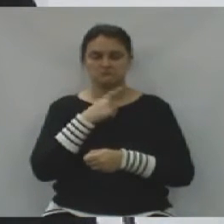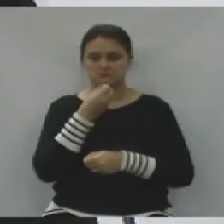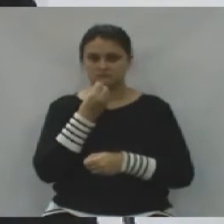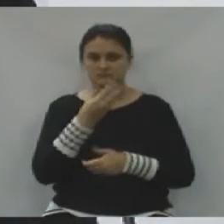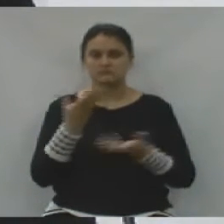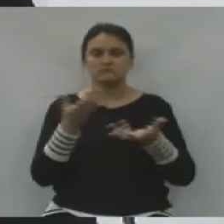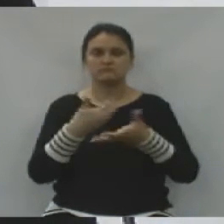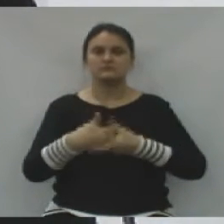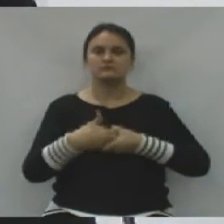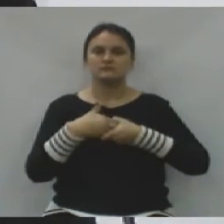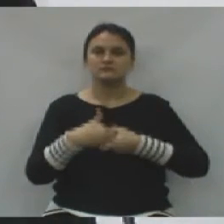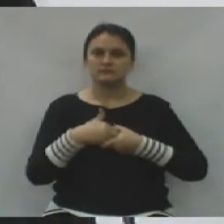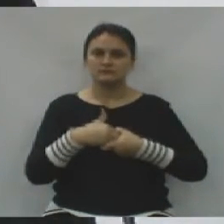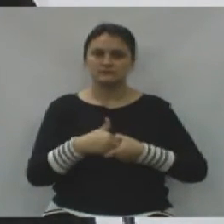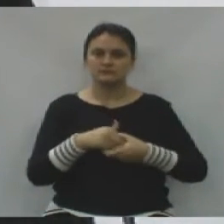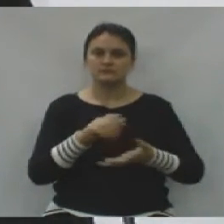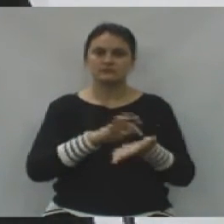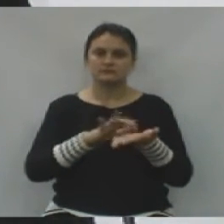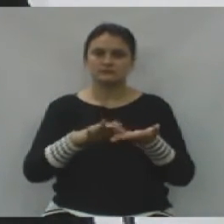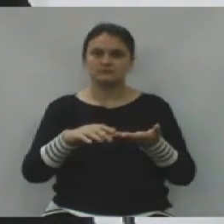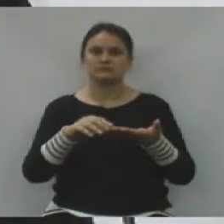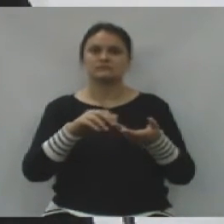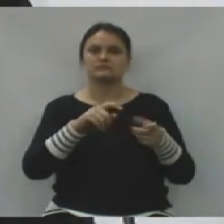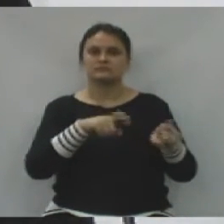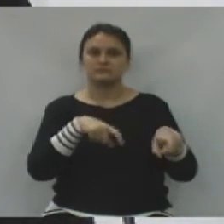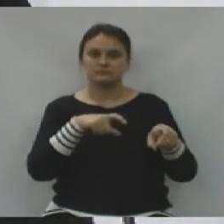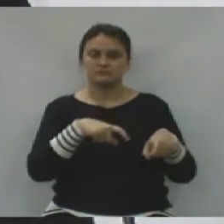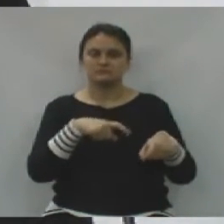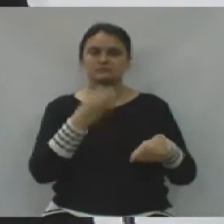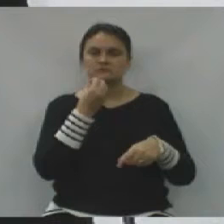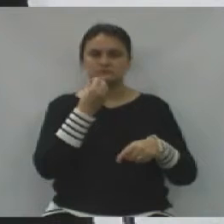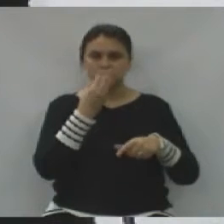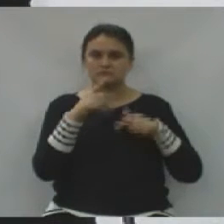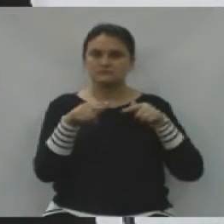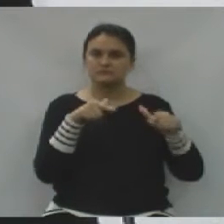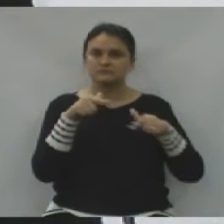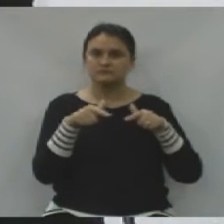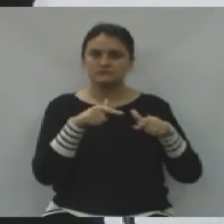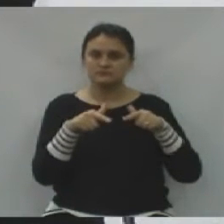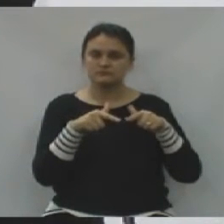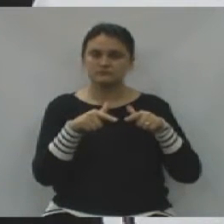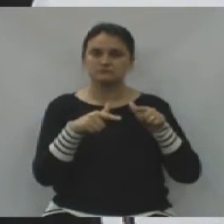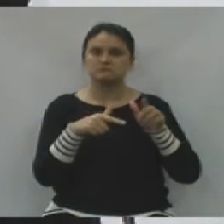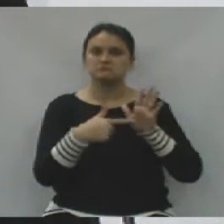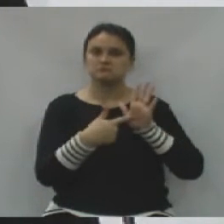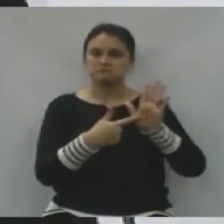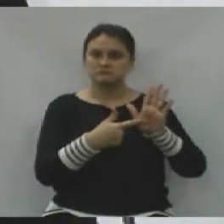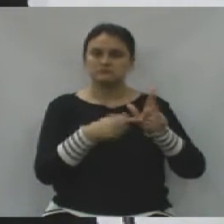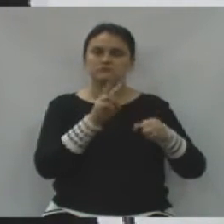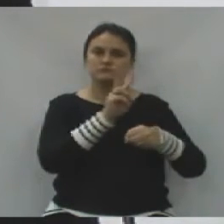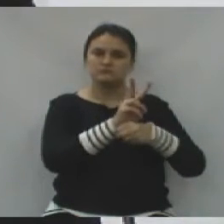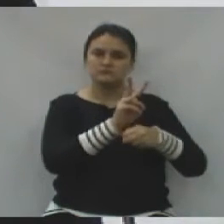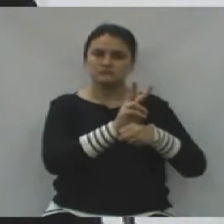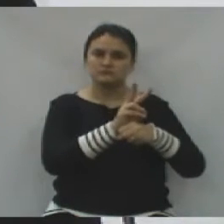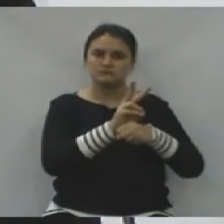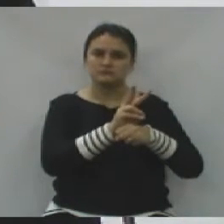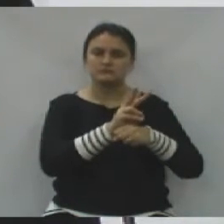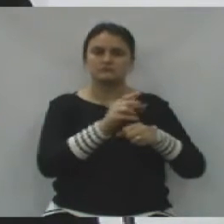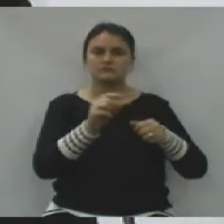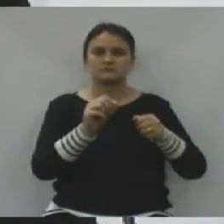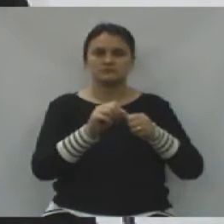Quero aqui parabenizar a Secretaria da Agricultura, pelo trabalho que está fazendo no serviço de manutenção, de